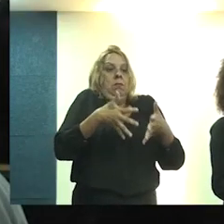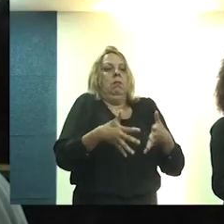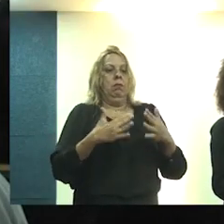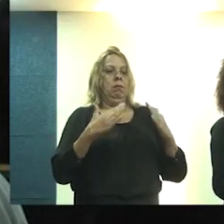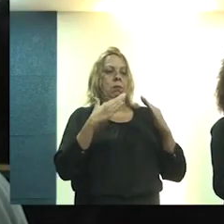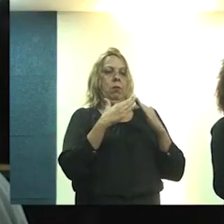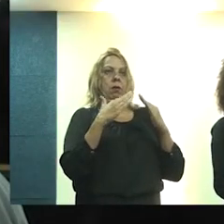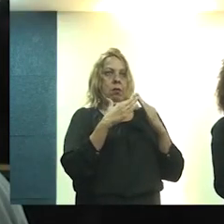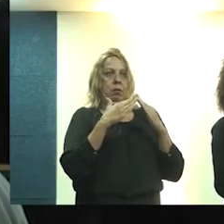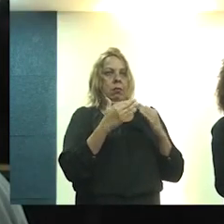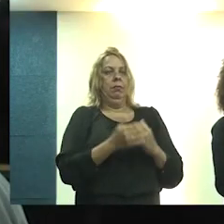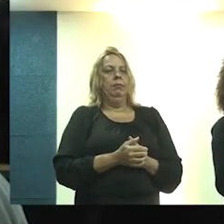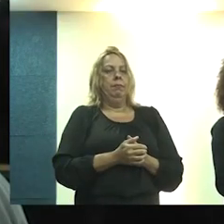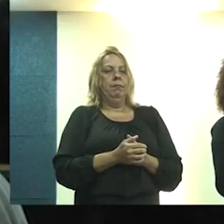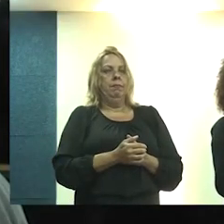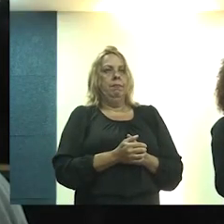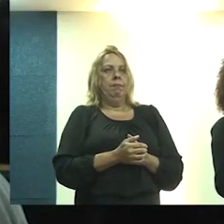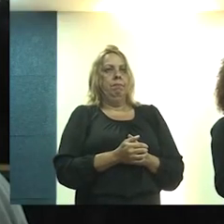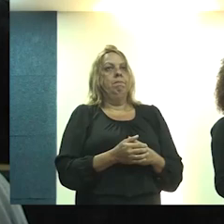moradia,